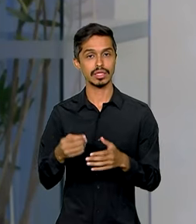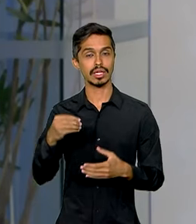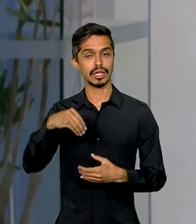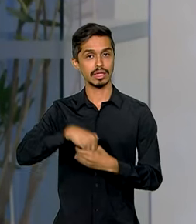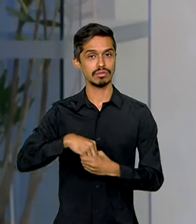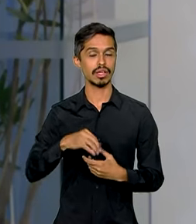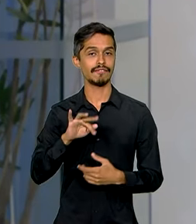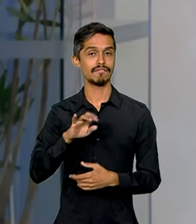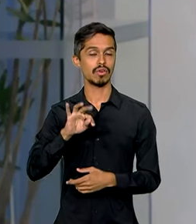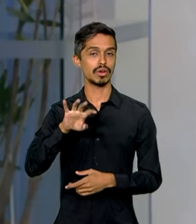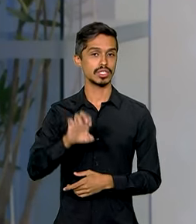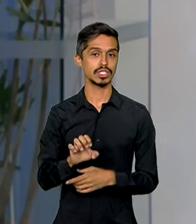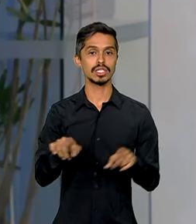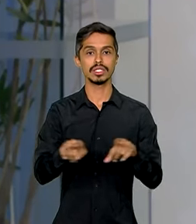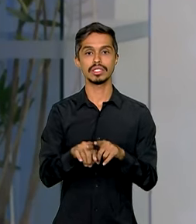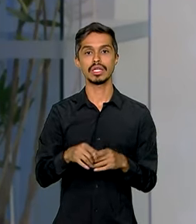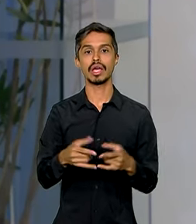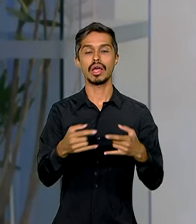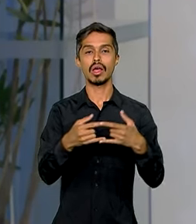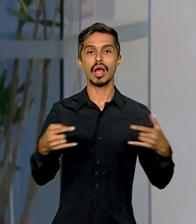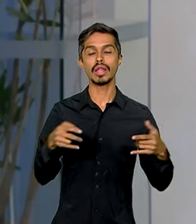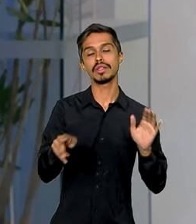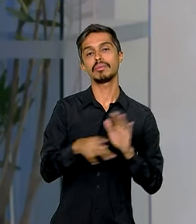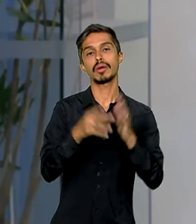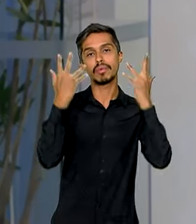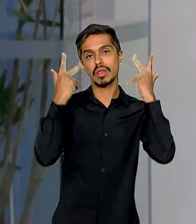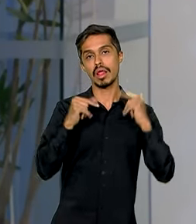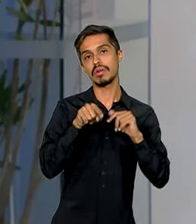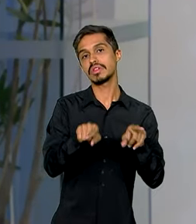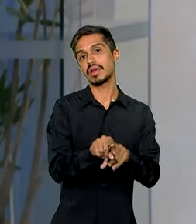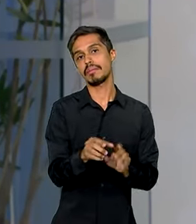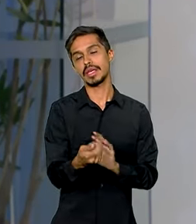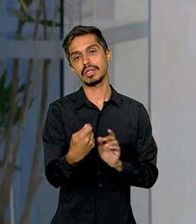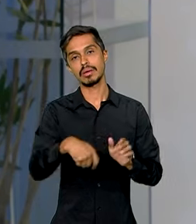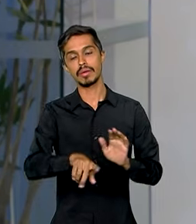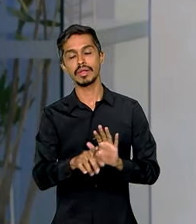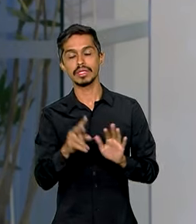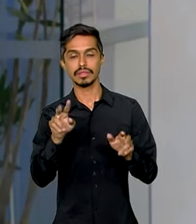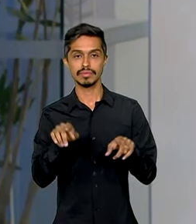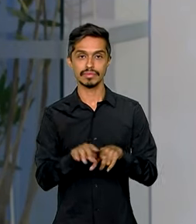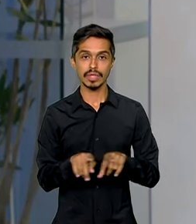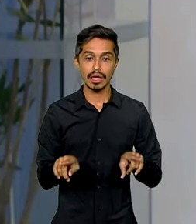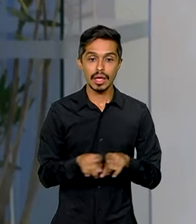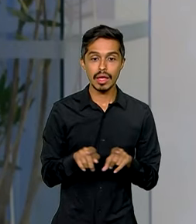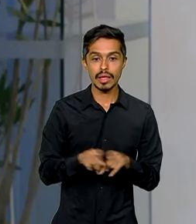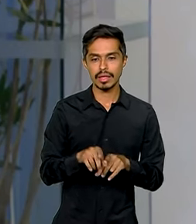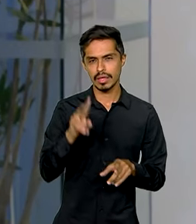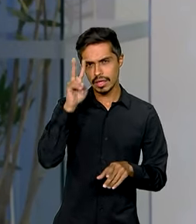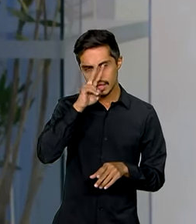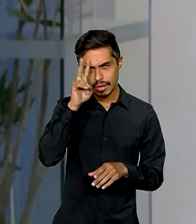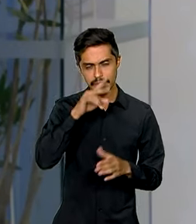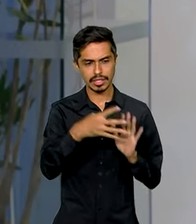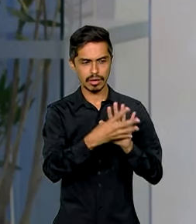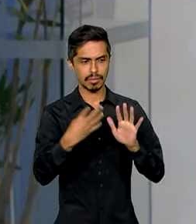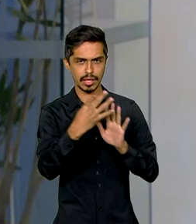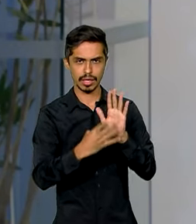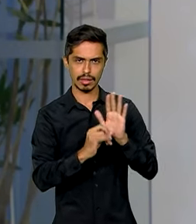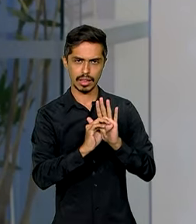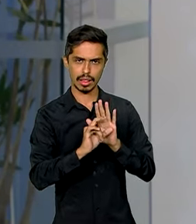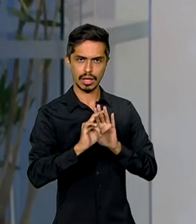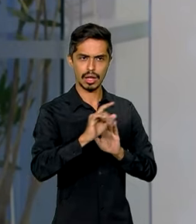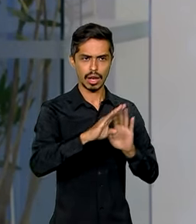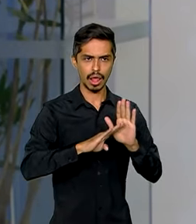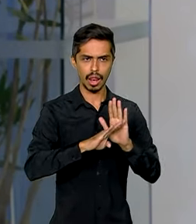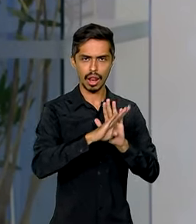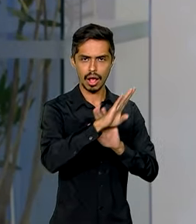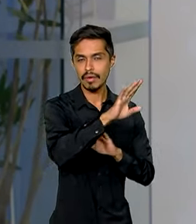quem faz aquele recolhimento pelo carne e leão. Agora, lembra que se diz muito que o imposto de renda tem uma tabela progressiva? Então, por conta